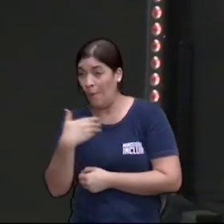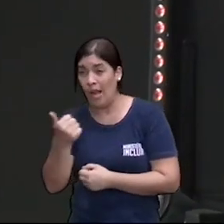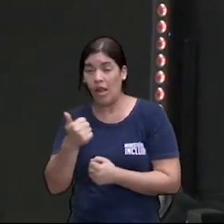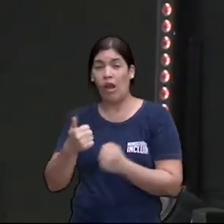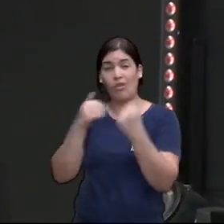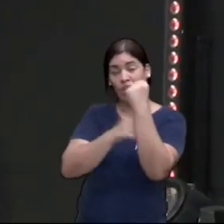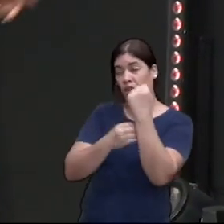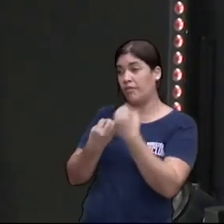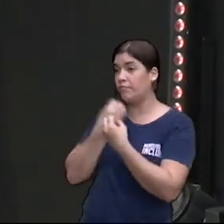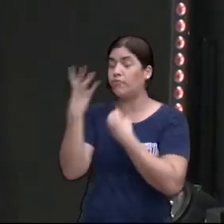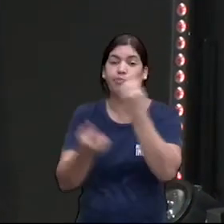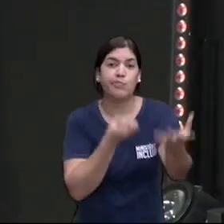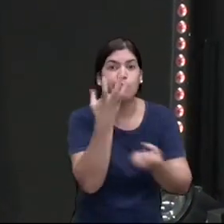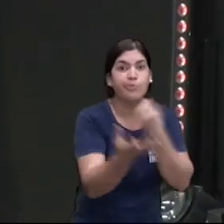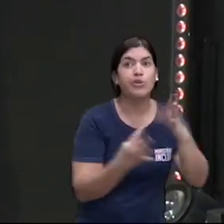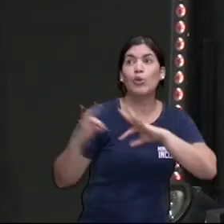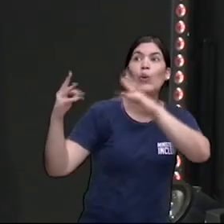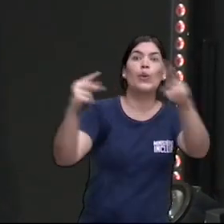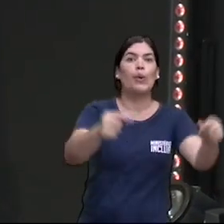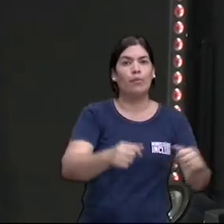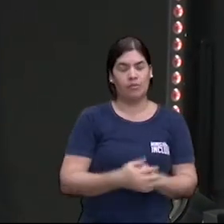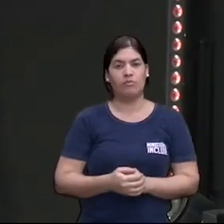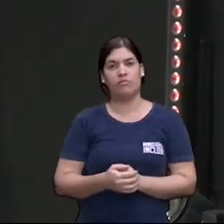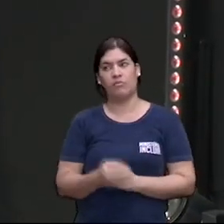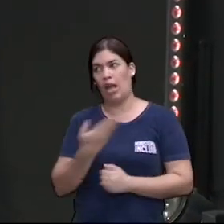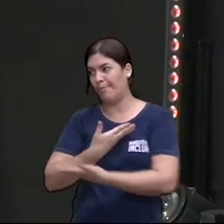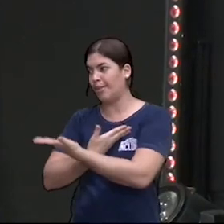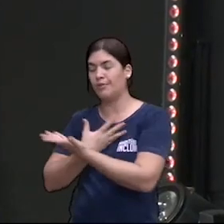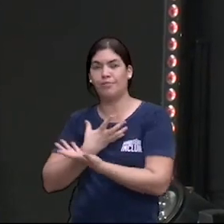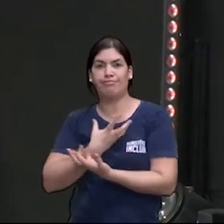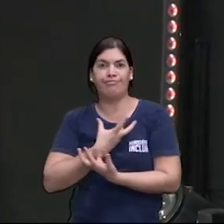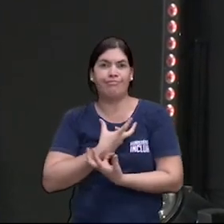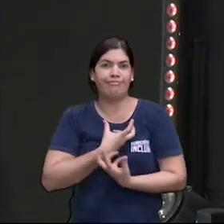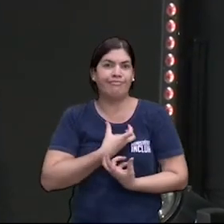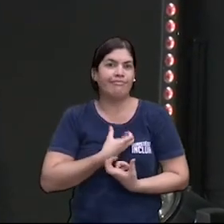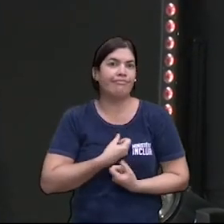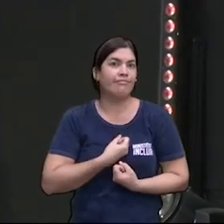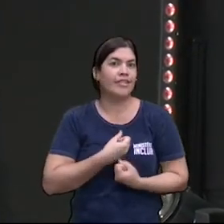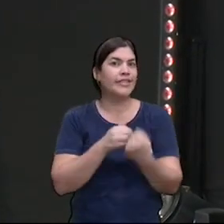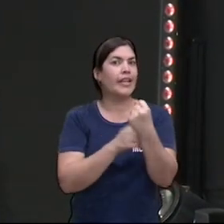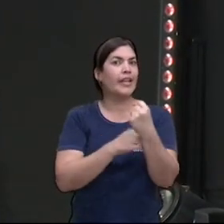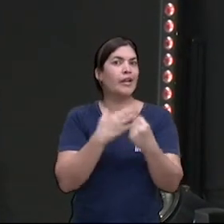porque você tomou umas e outras e você contou uma história lá na mesa que era um segredo do seu melhor amigo